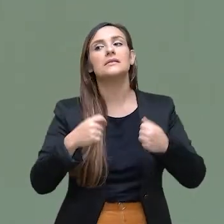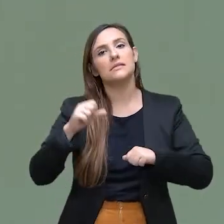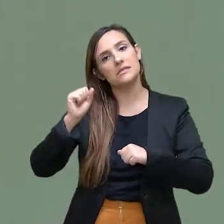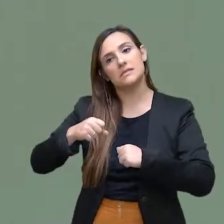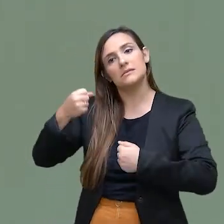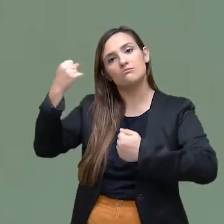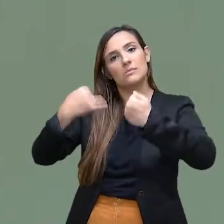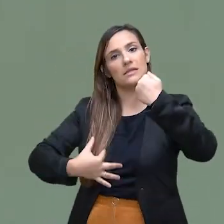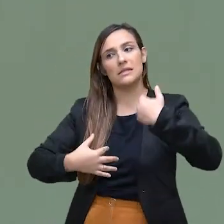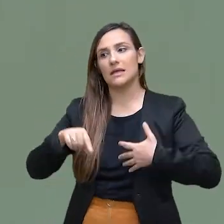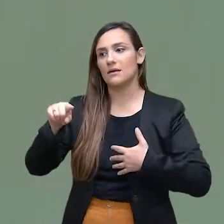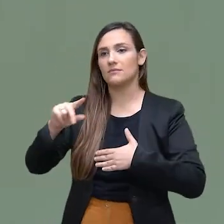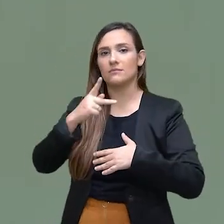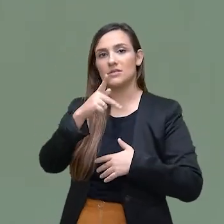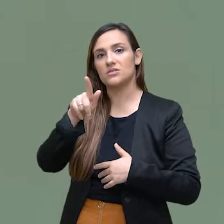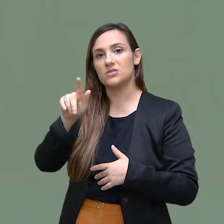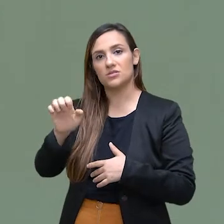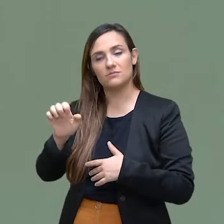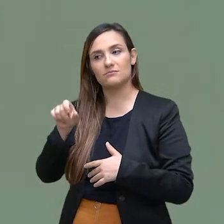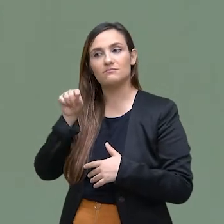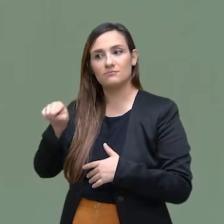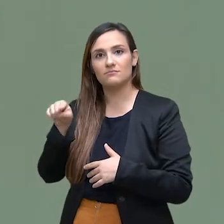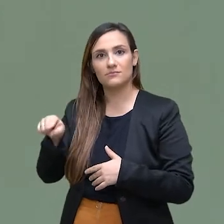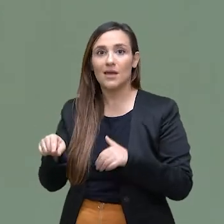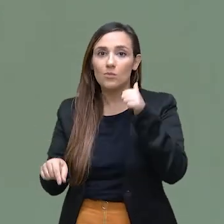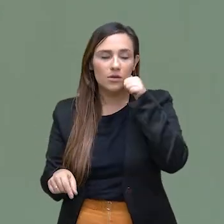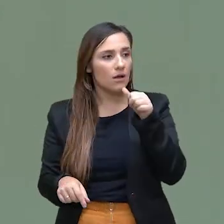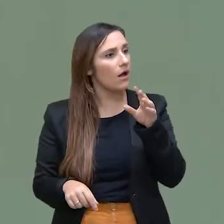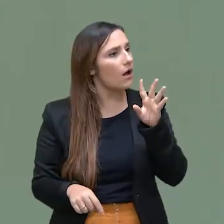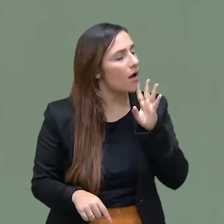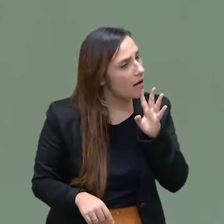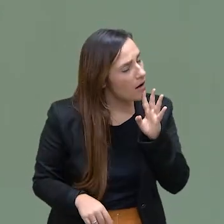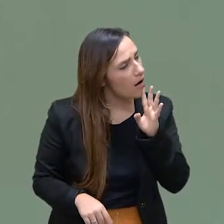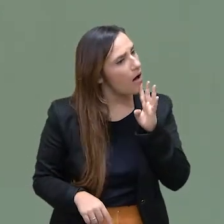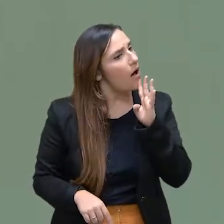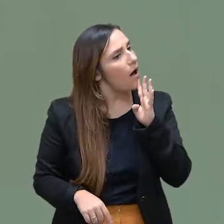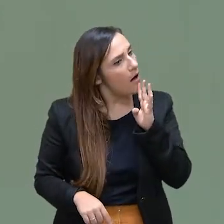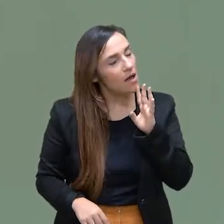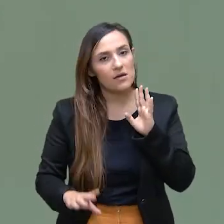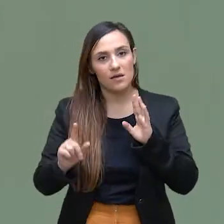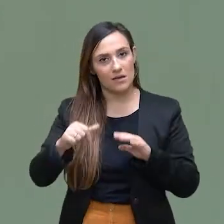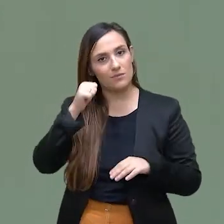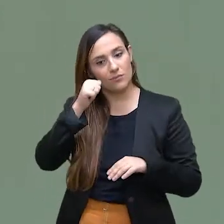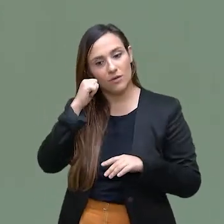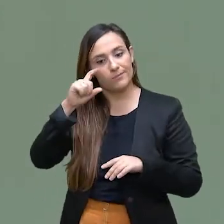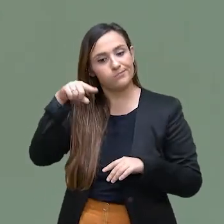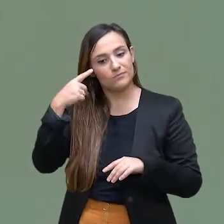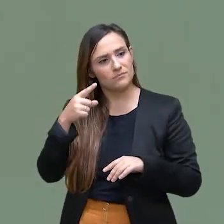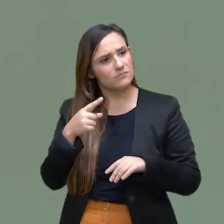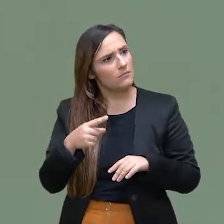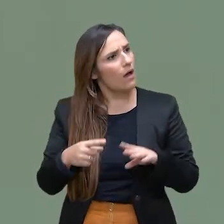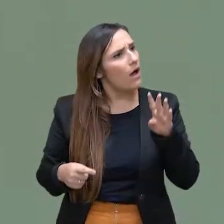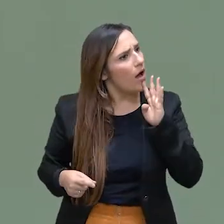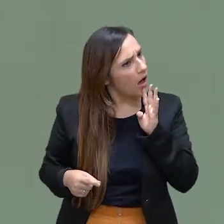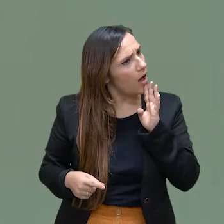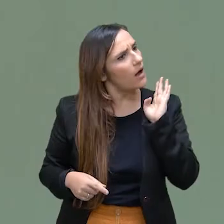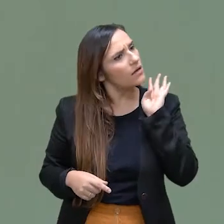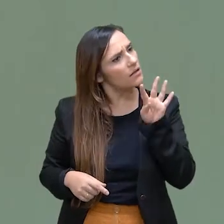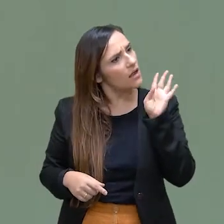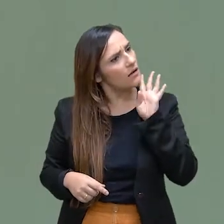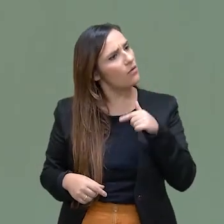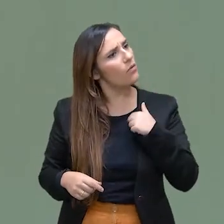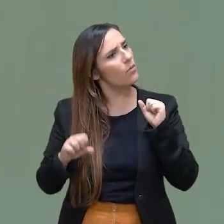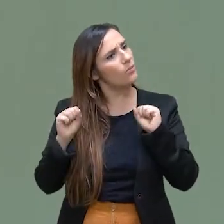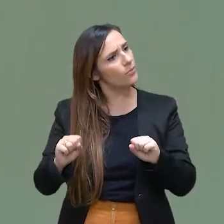instituição para que as acadêmicas conheçam, para que a jovem advogada conheça que ela